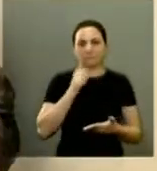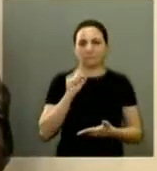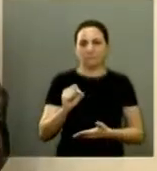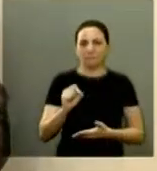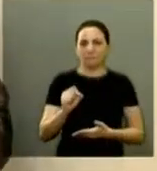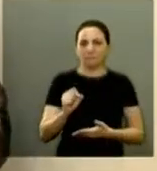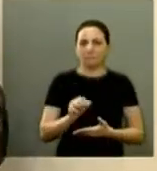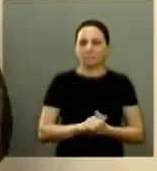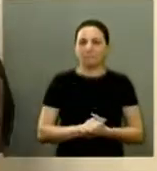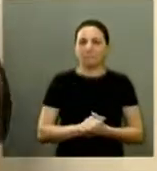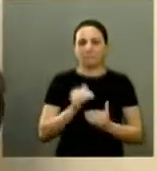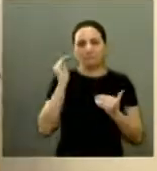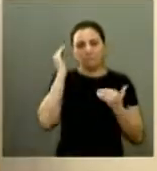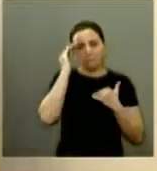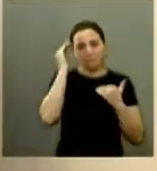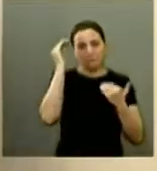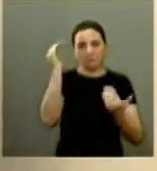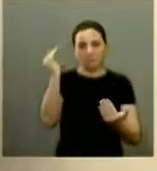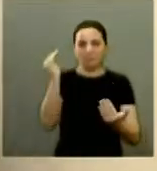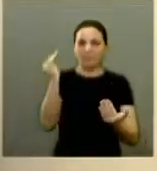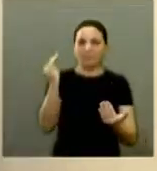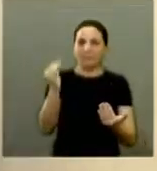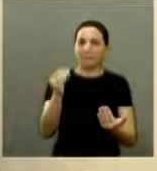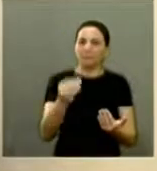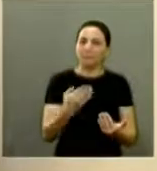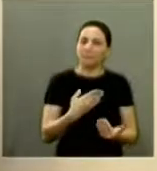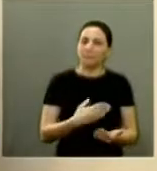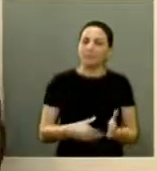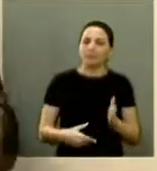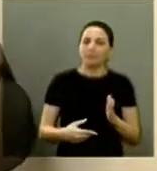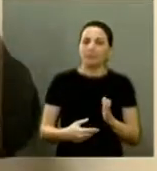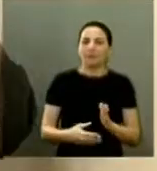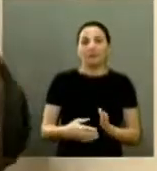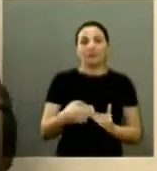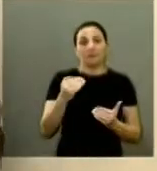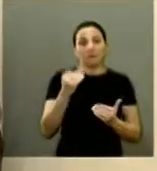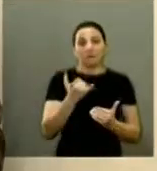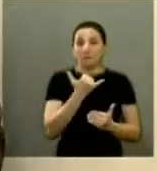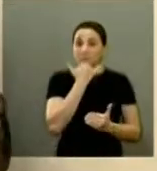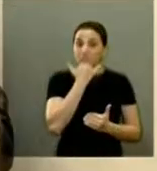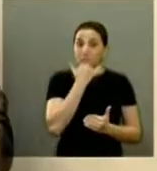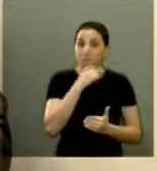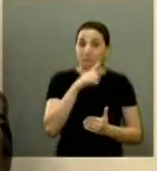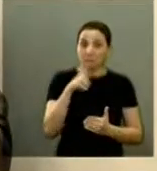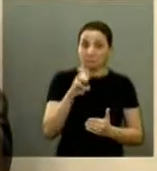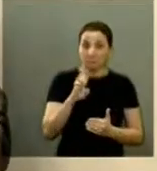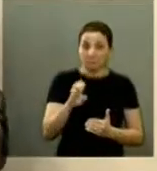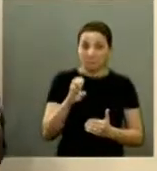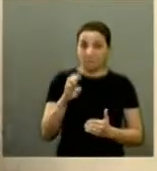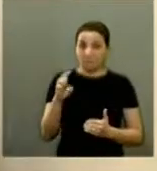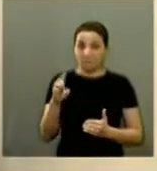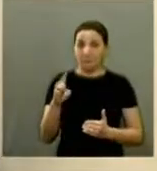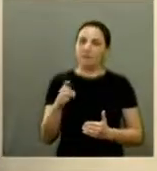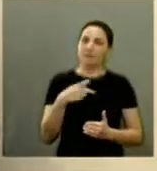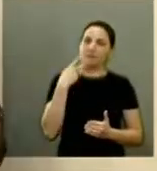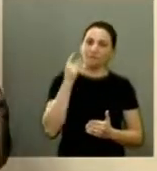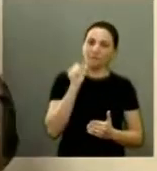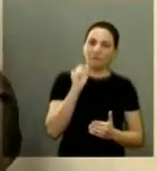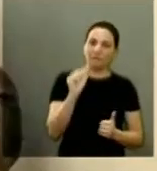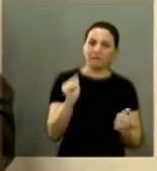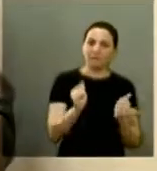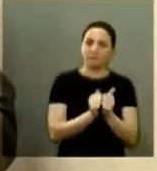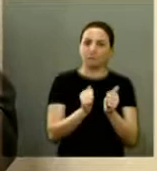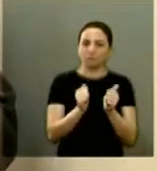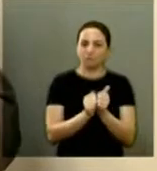agradecer também aqui primeiro queria desculpar ao Zé porque semana passada eu falei para ele que